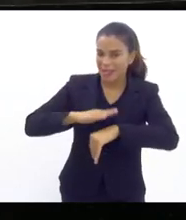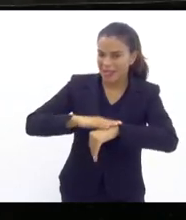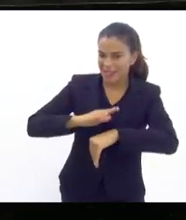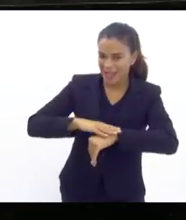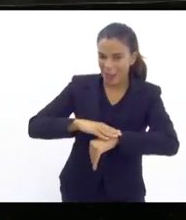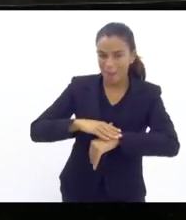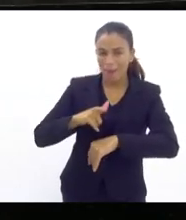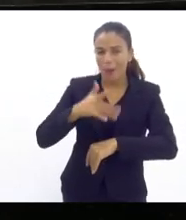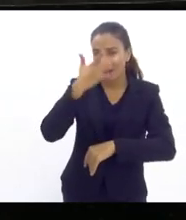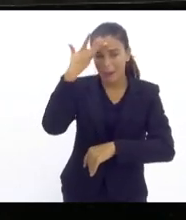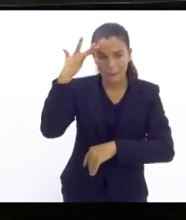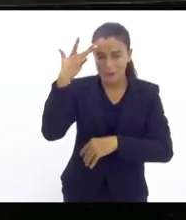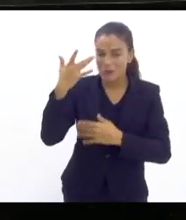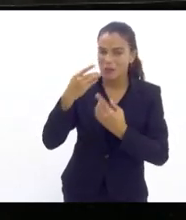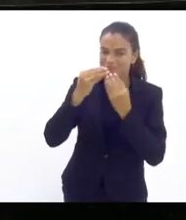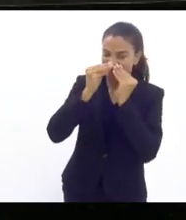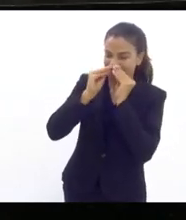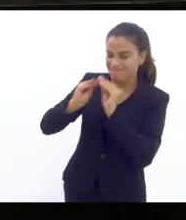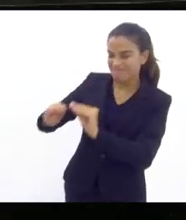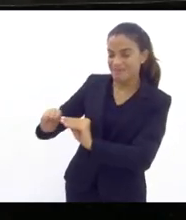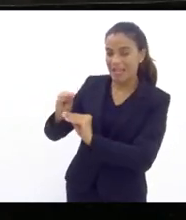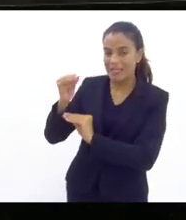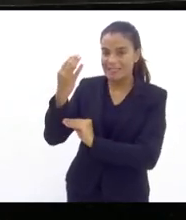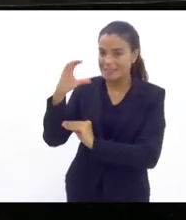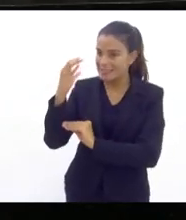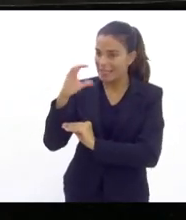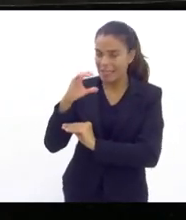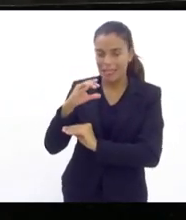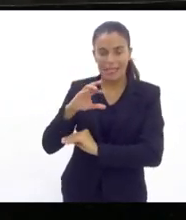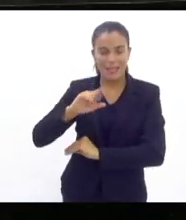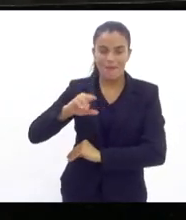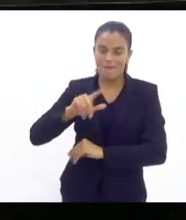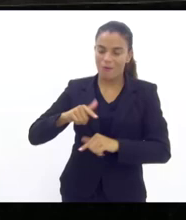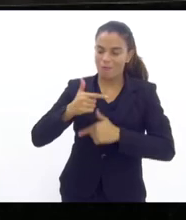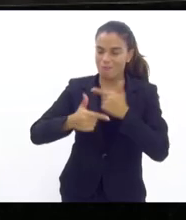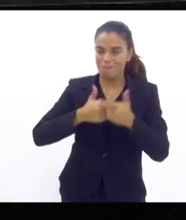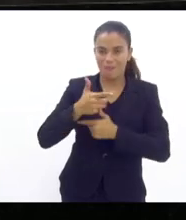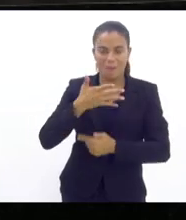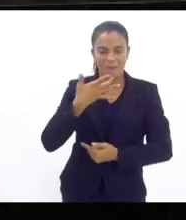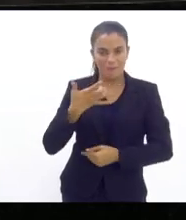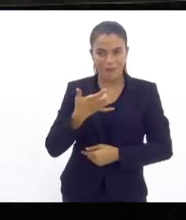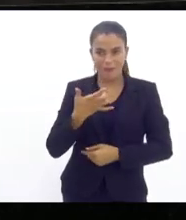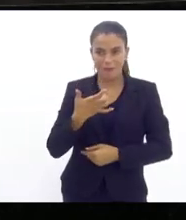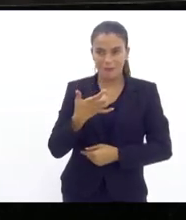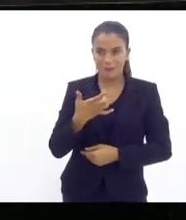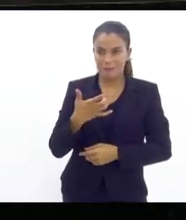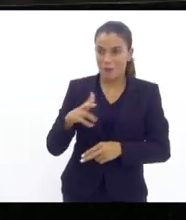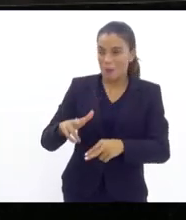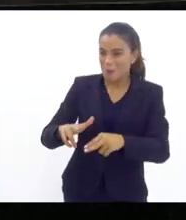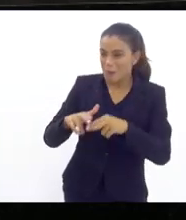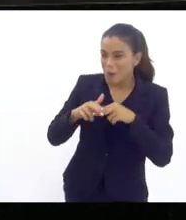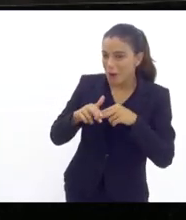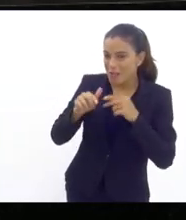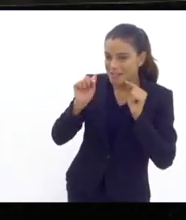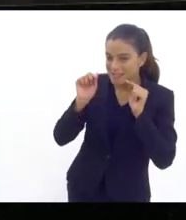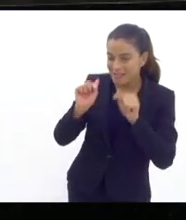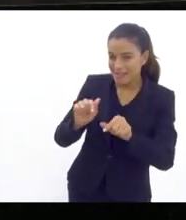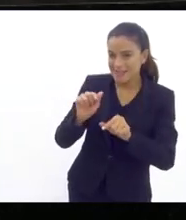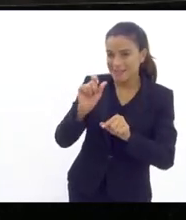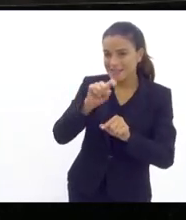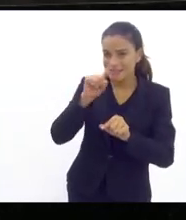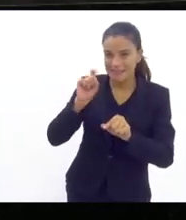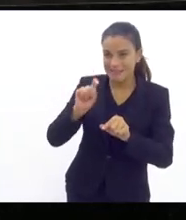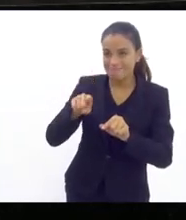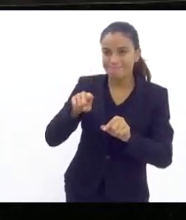negação à ciência não foi uma tarefa fácil então por este questionamento